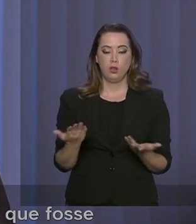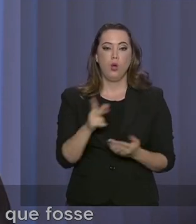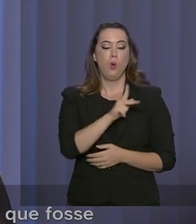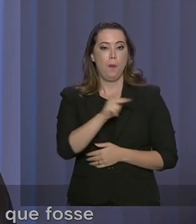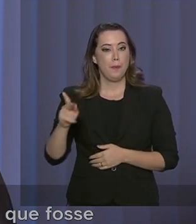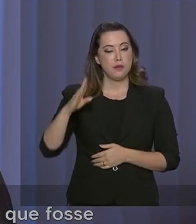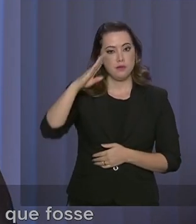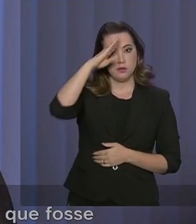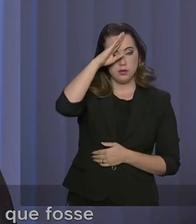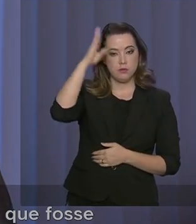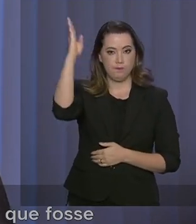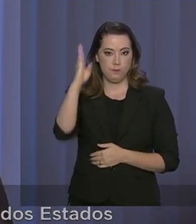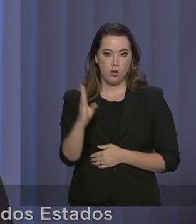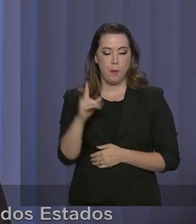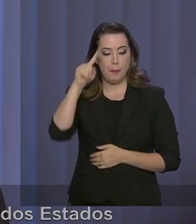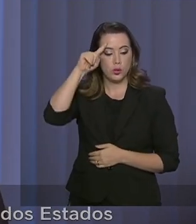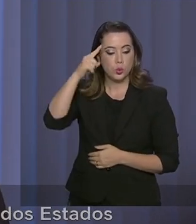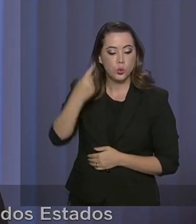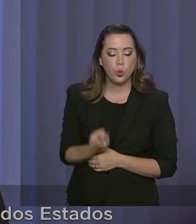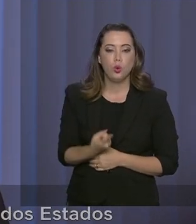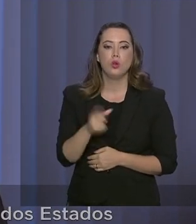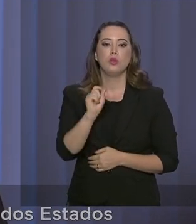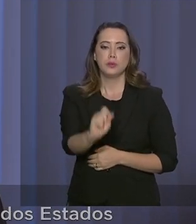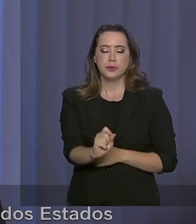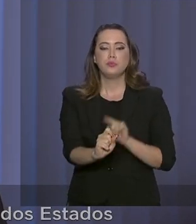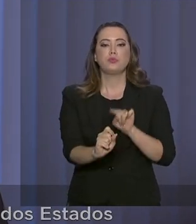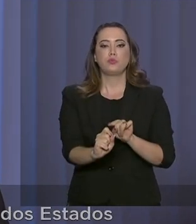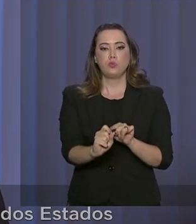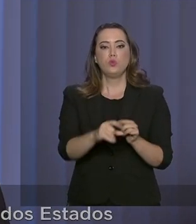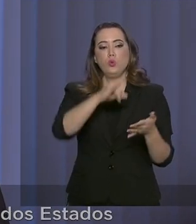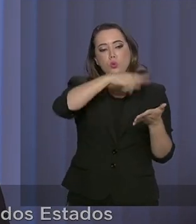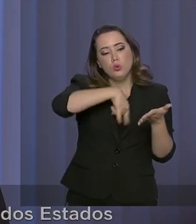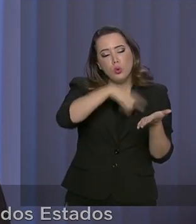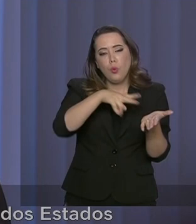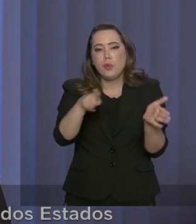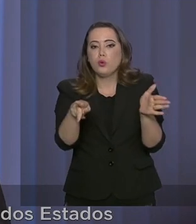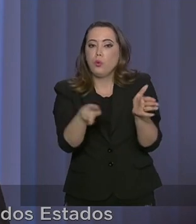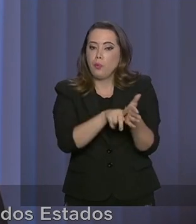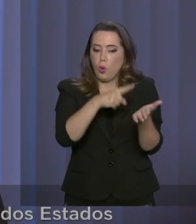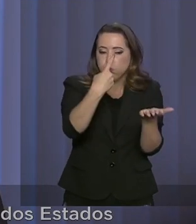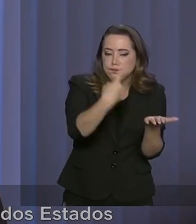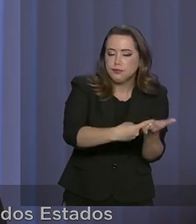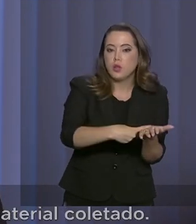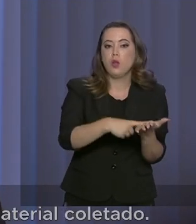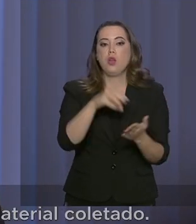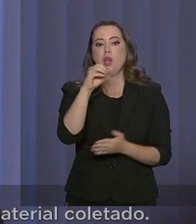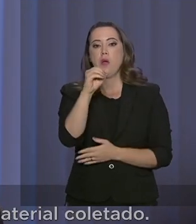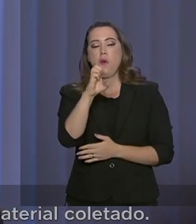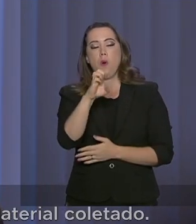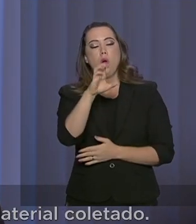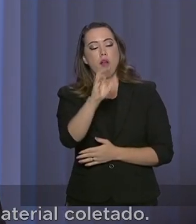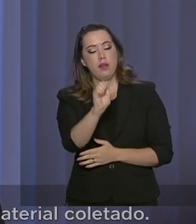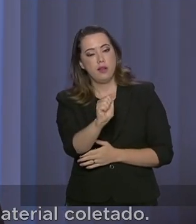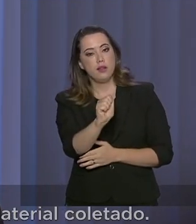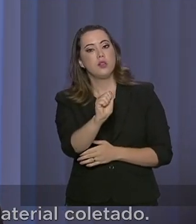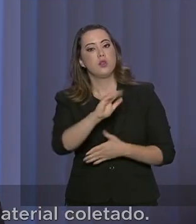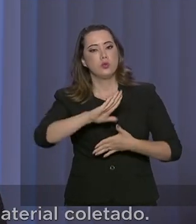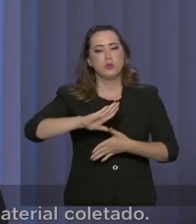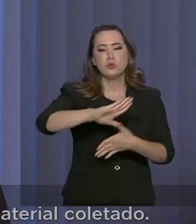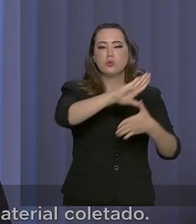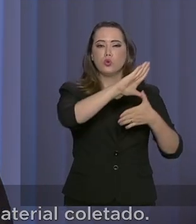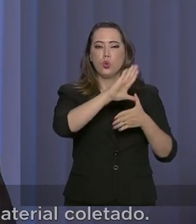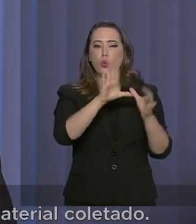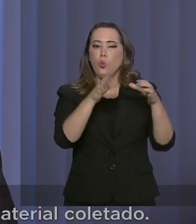da República determinou que fosse encaminhada a solicitação formal à OEA, a Organização dos Estados Americanos, para que a